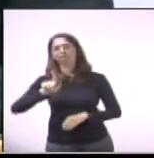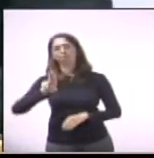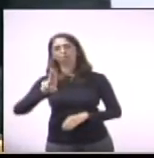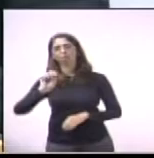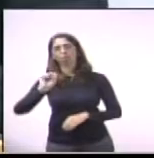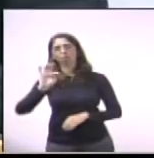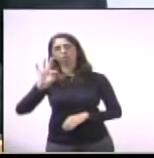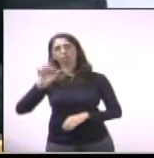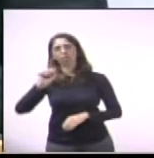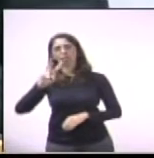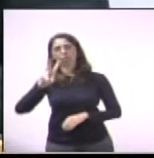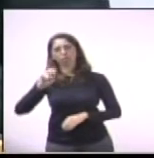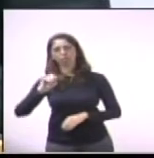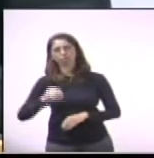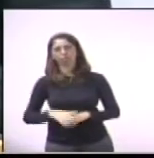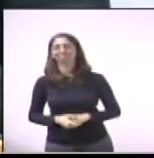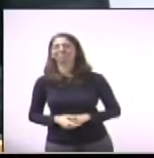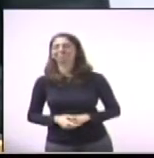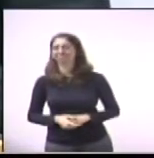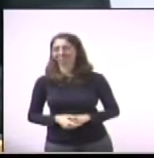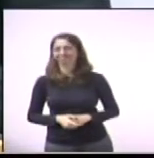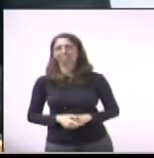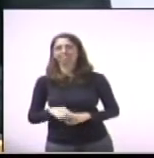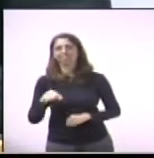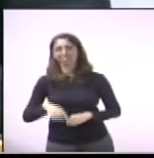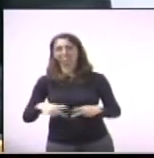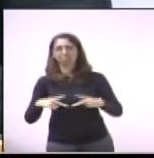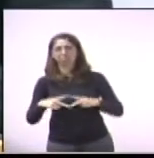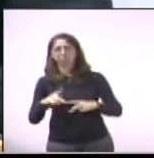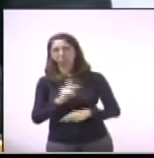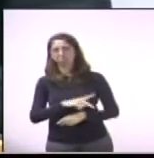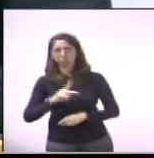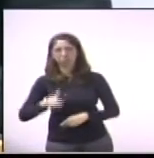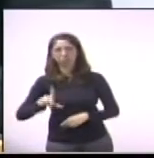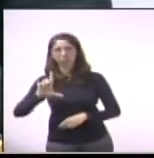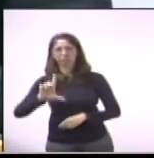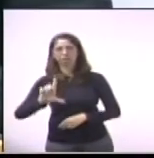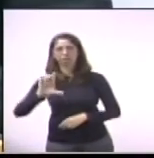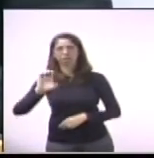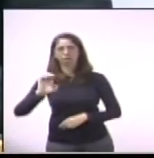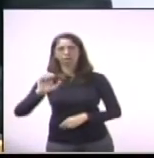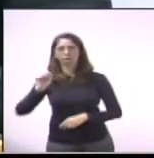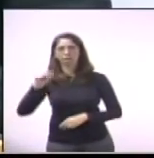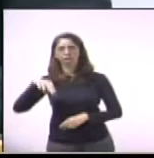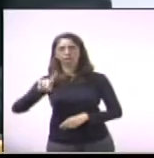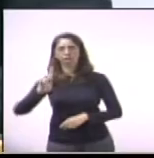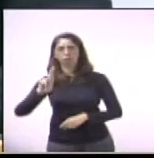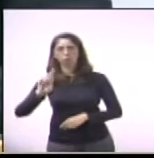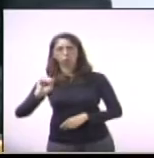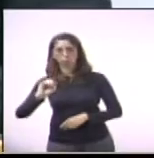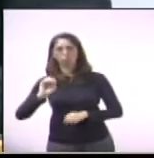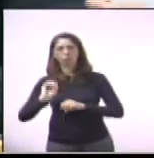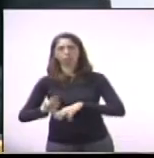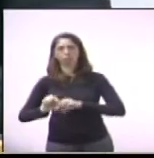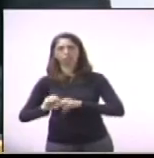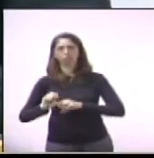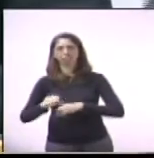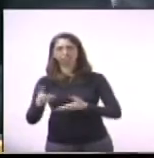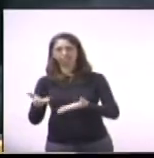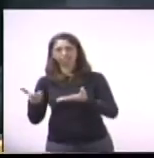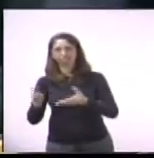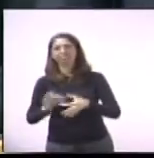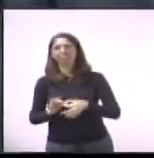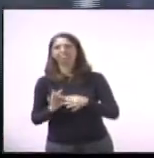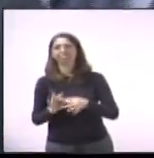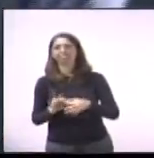ali, ele é atleta da Blaster Team, aqui em Paulínia, o professor Leandro Moura, que recebeu já um título, a medalha 28